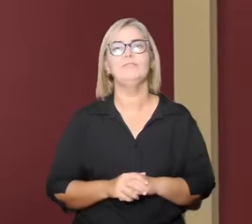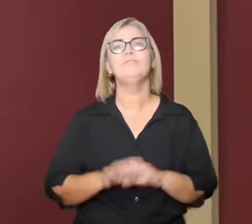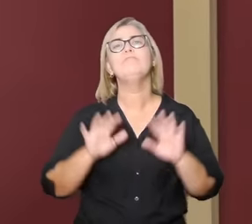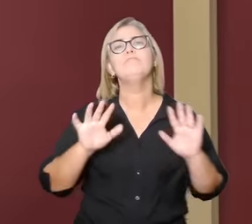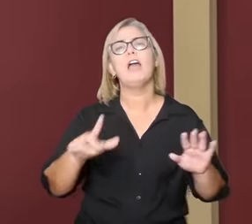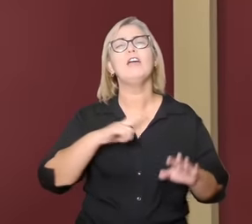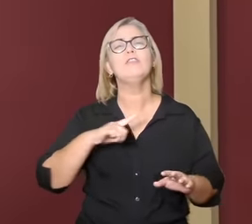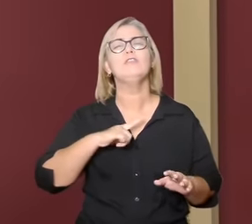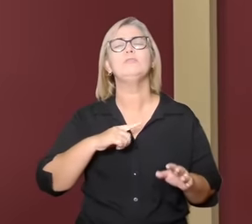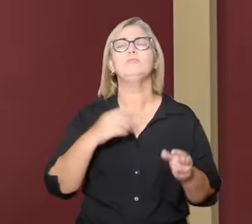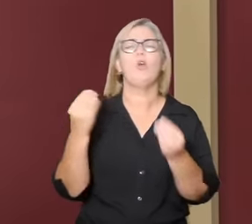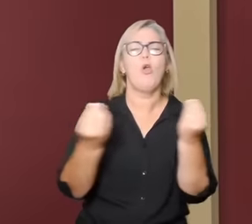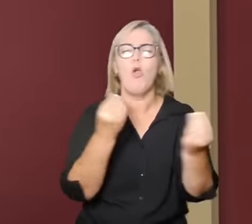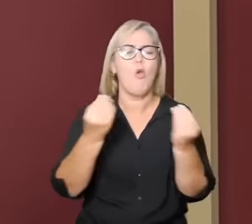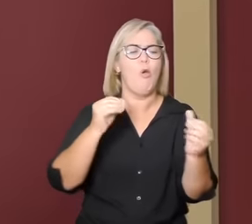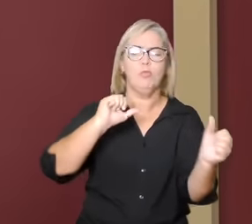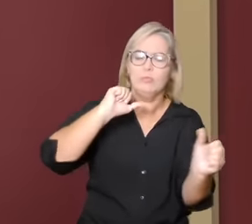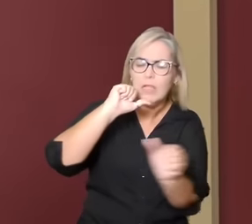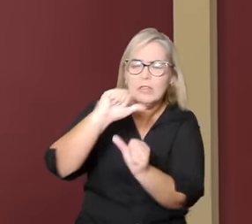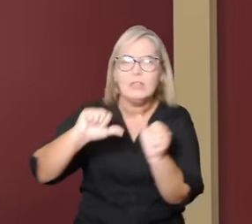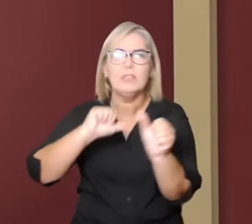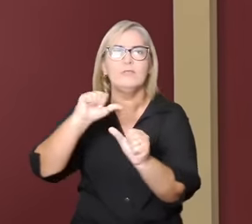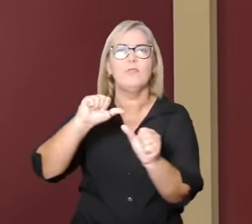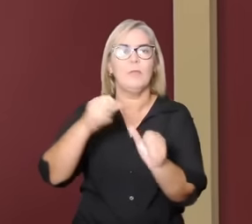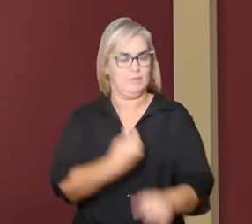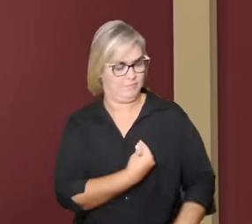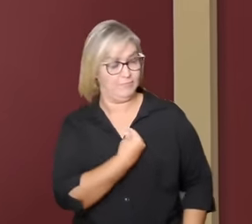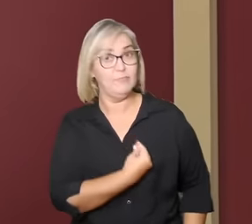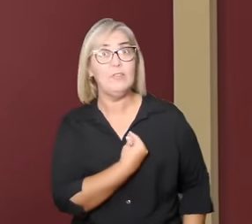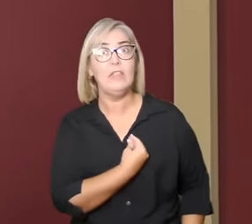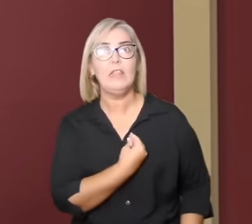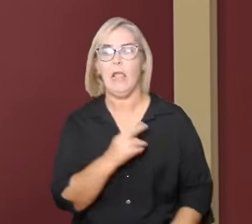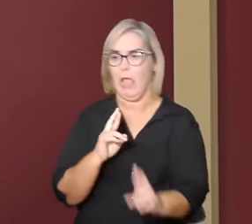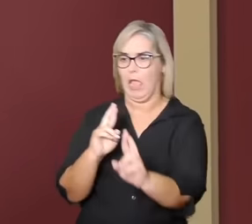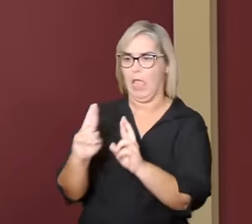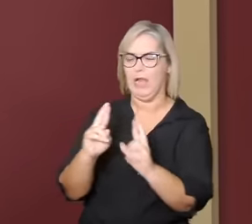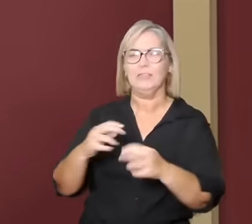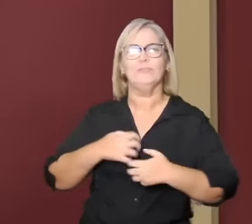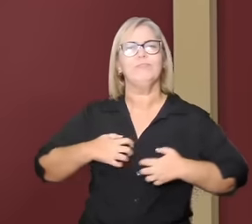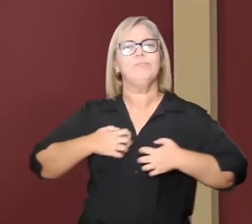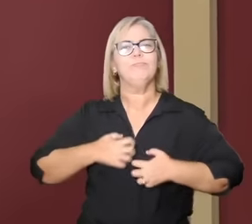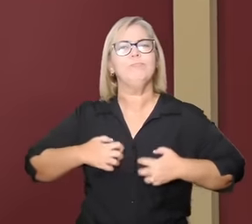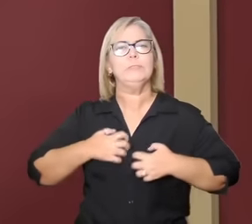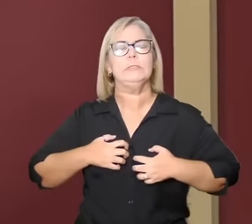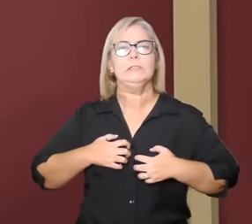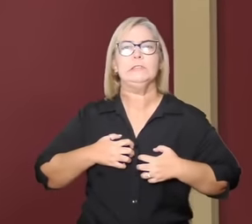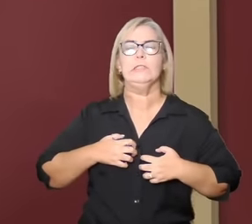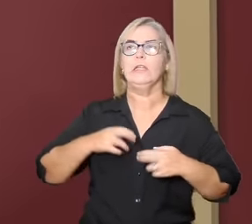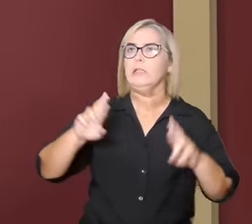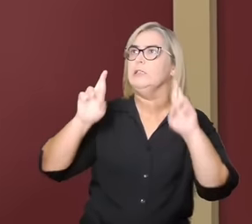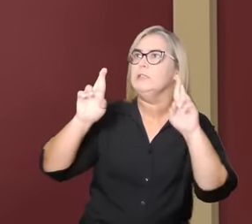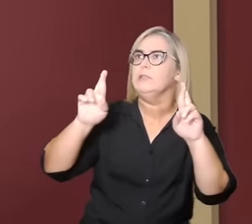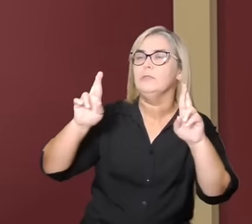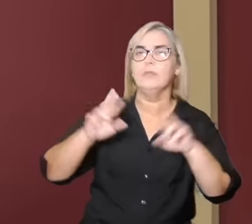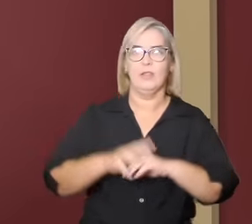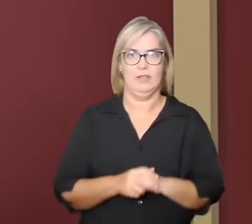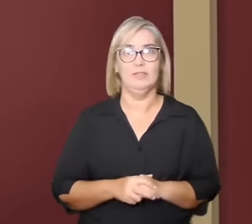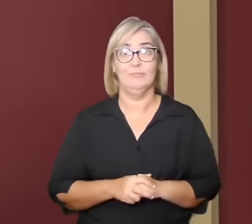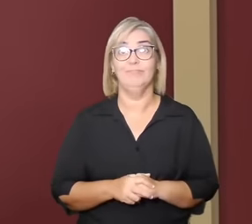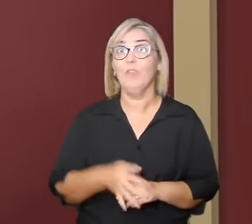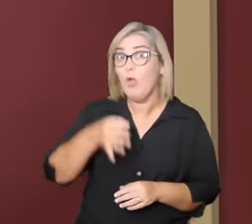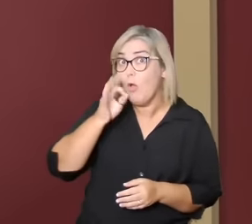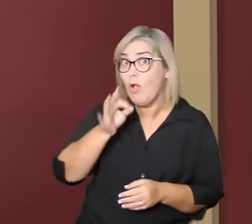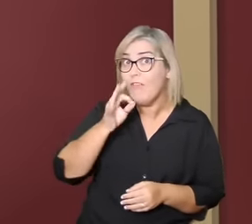transformações em nossos modos de vida. Nossas relações, angústias, anseios, esperanças. O café esteve